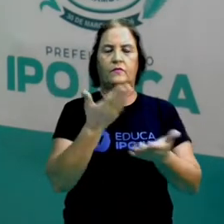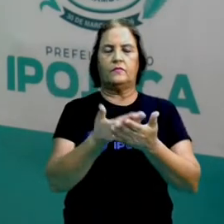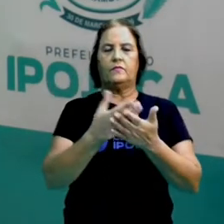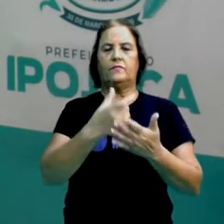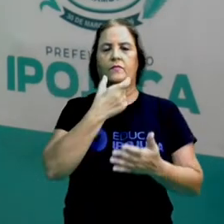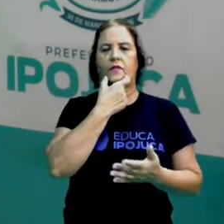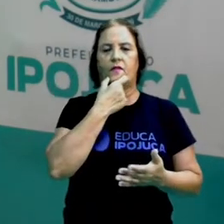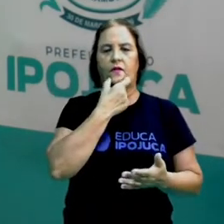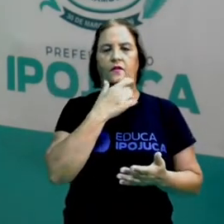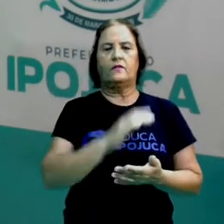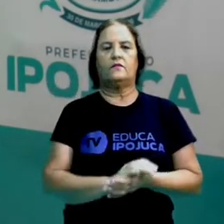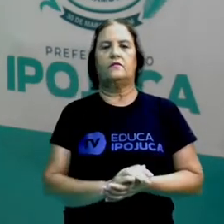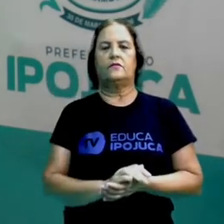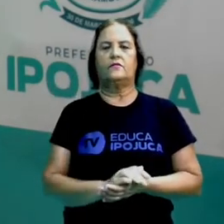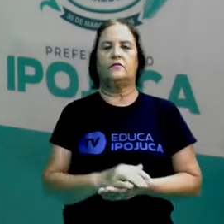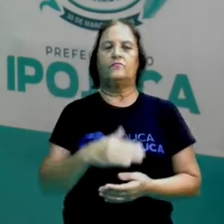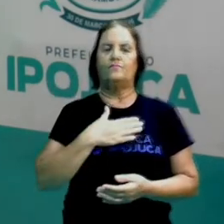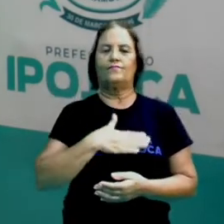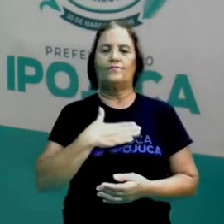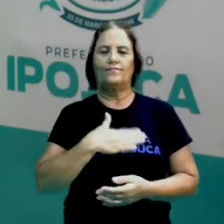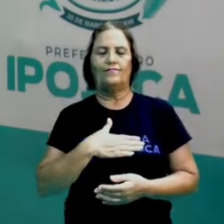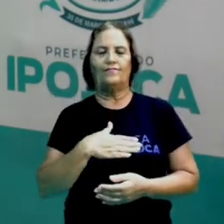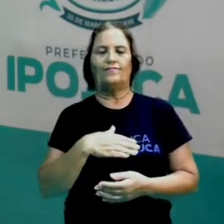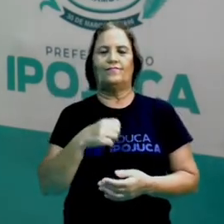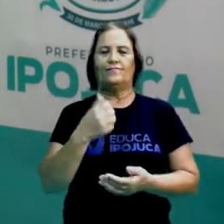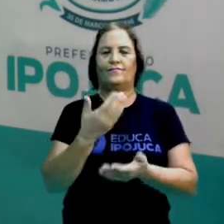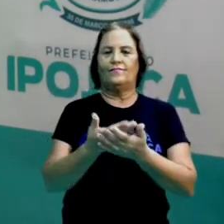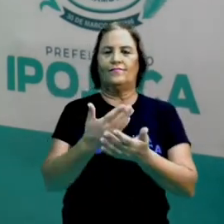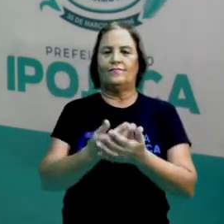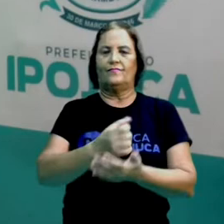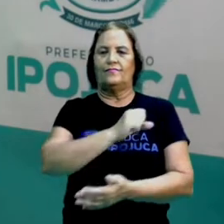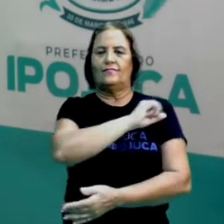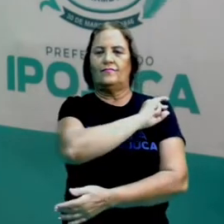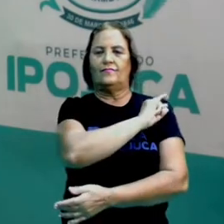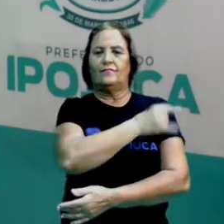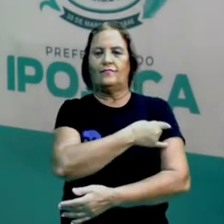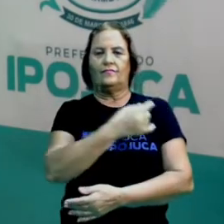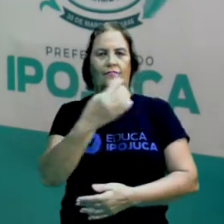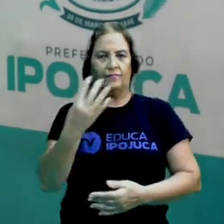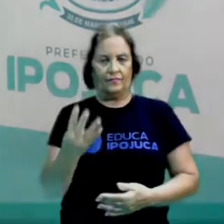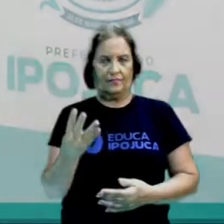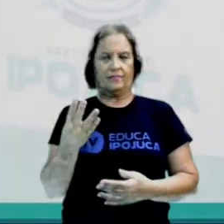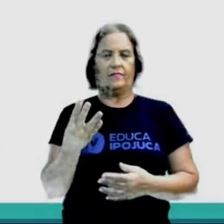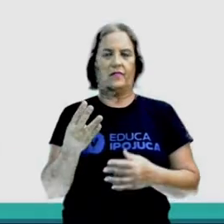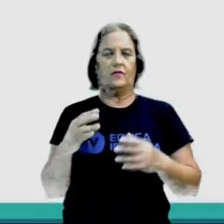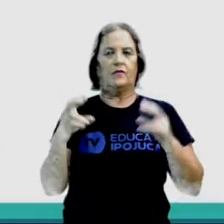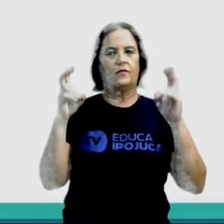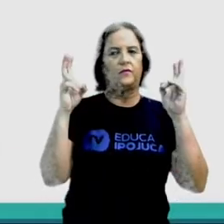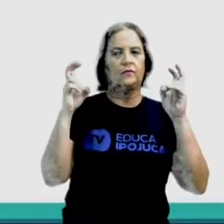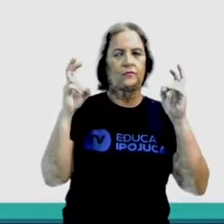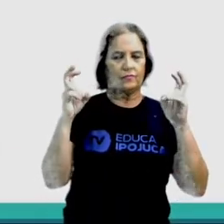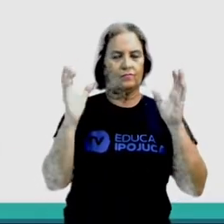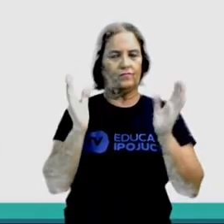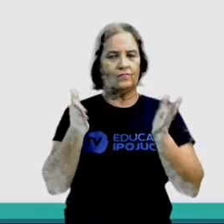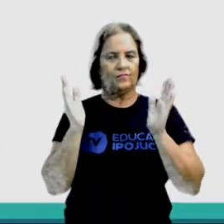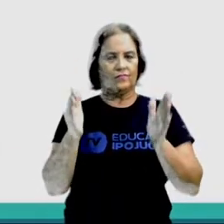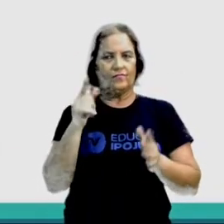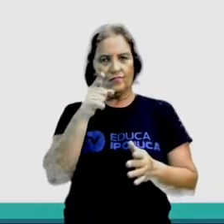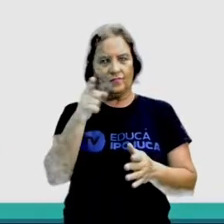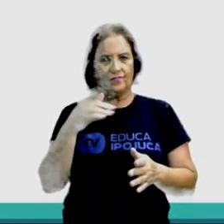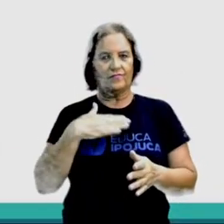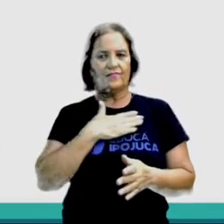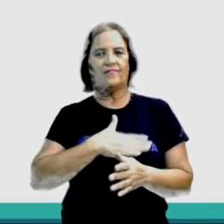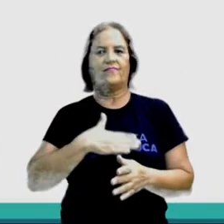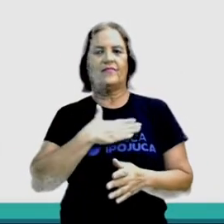inglesa. Meus queridos alunos do EJA4, o nosso conteúdo de hoje eu tenho certeza que vocês vão gostar. Nós vamos